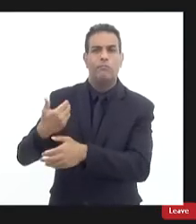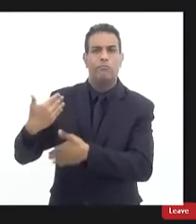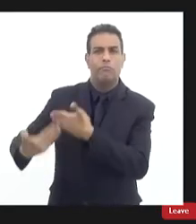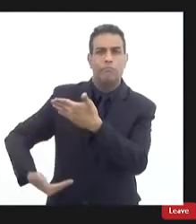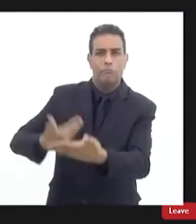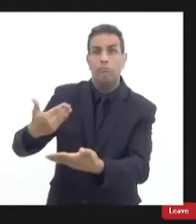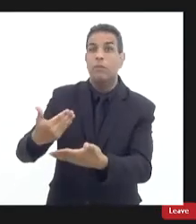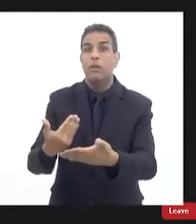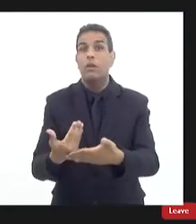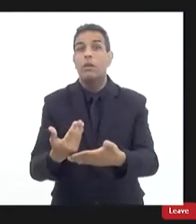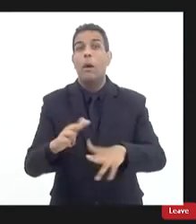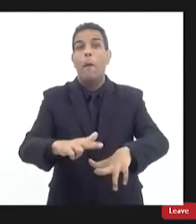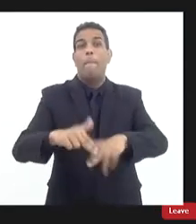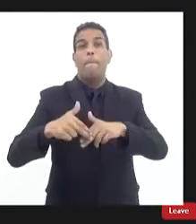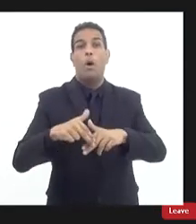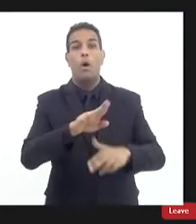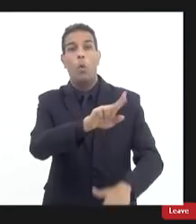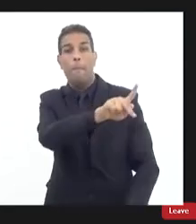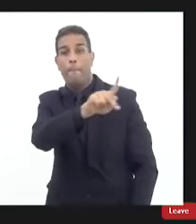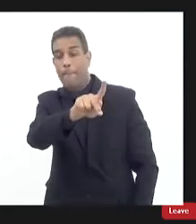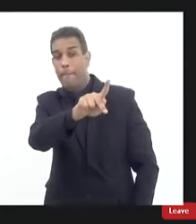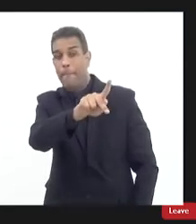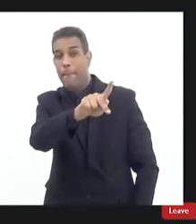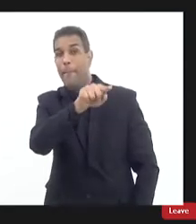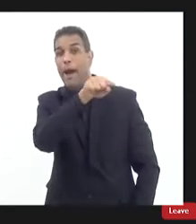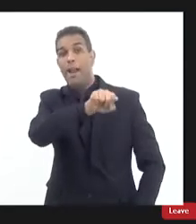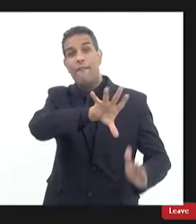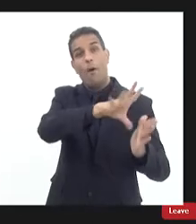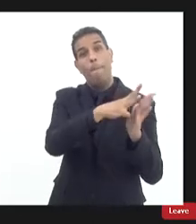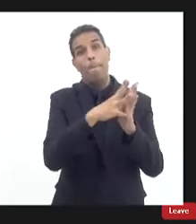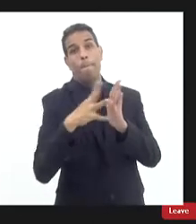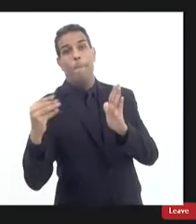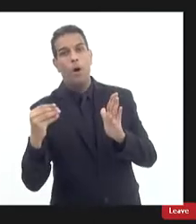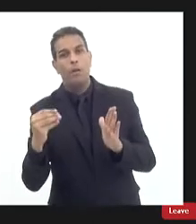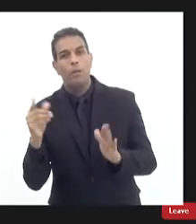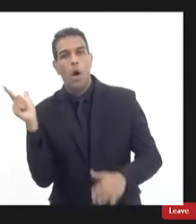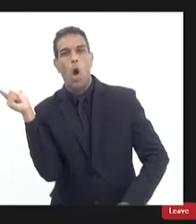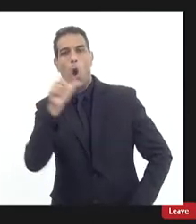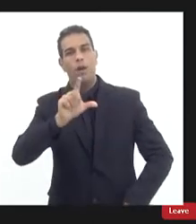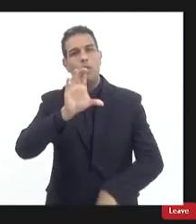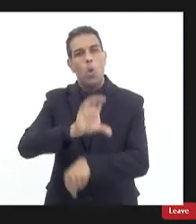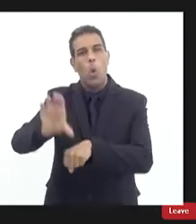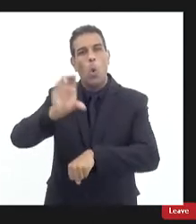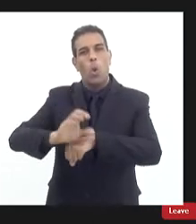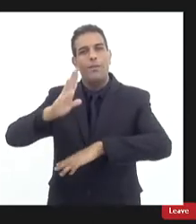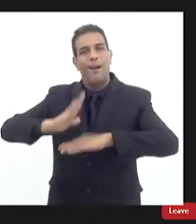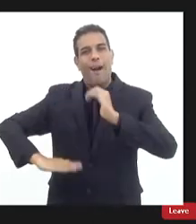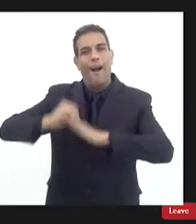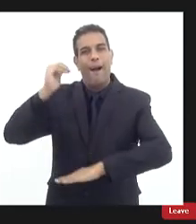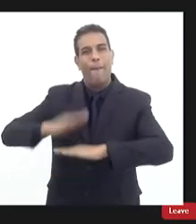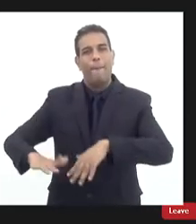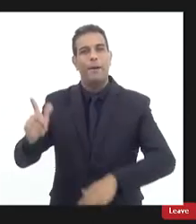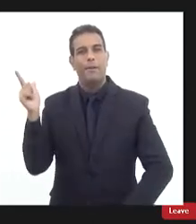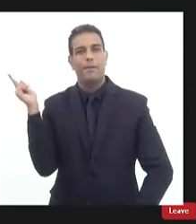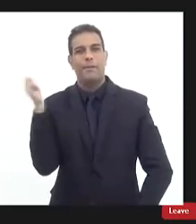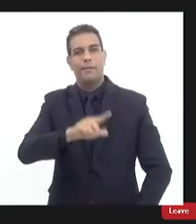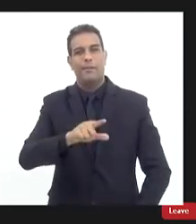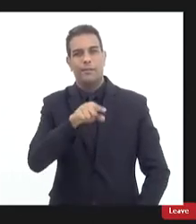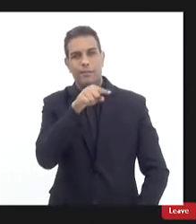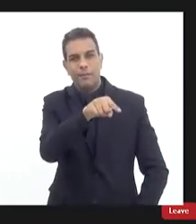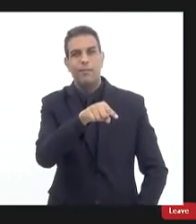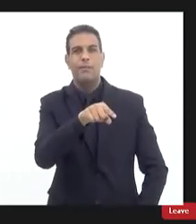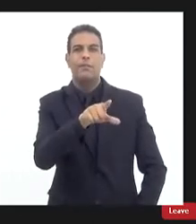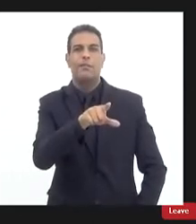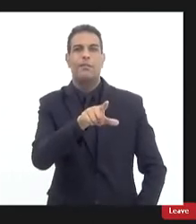UPP que a gente trabalhou mais essa área de proximidade que ainda é uma realidade para nós e o tanto é que está reativando agora o bairro